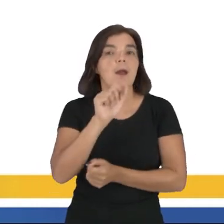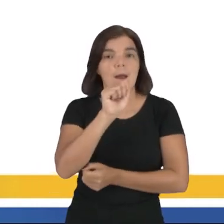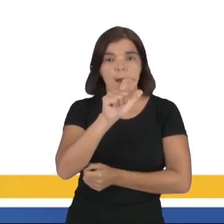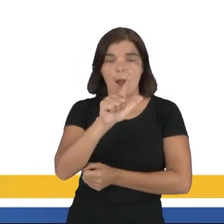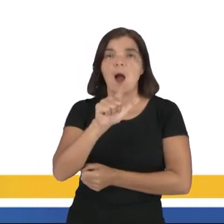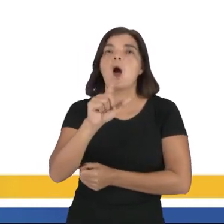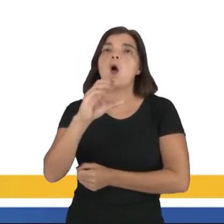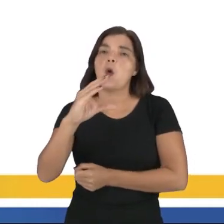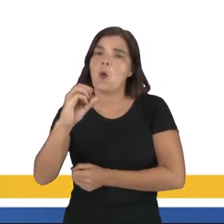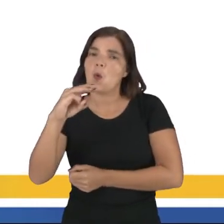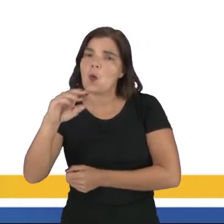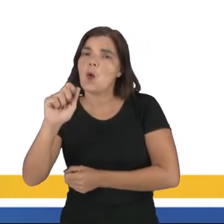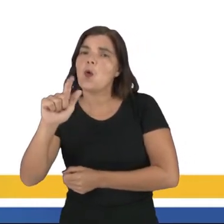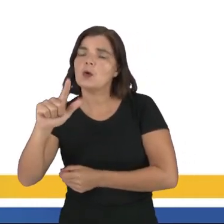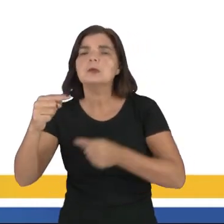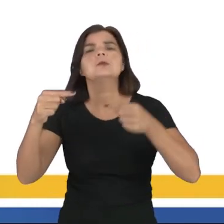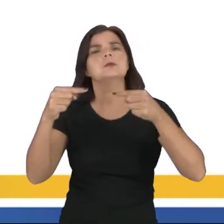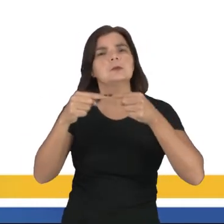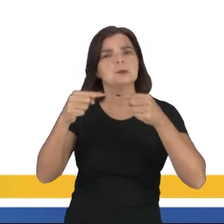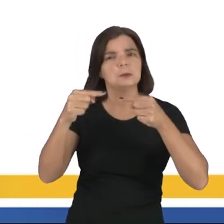Estão sim associadas